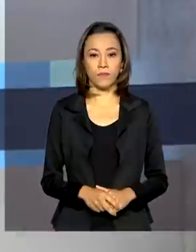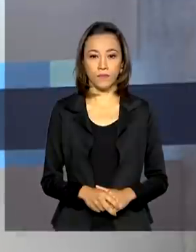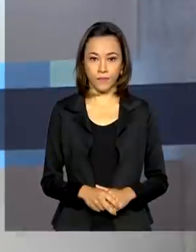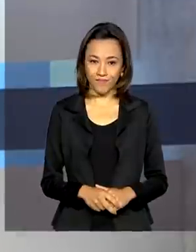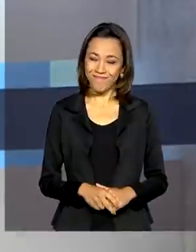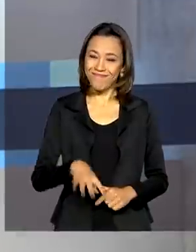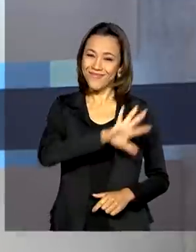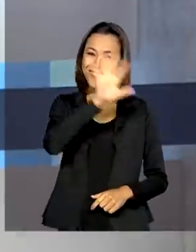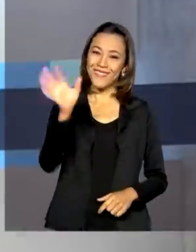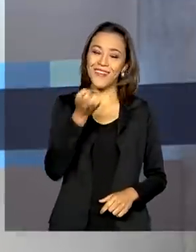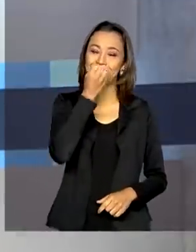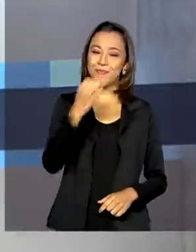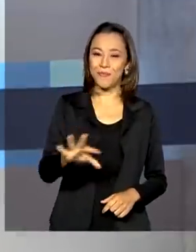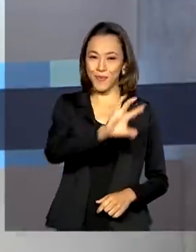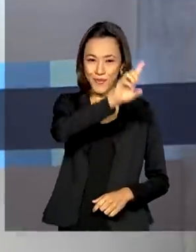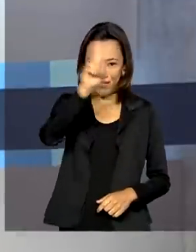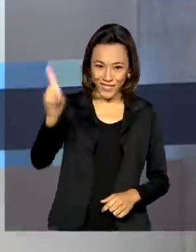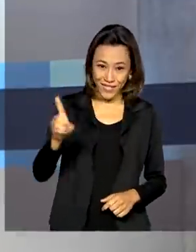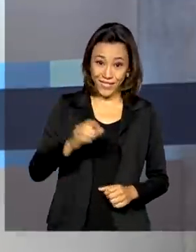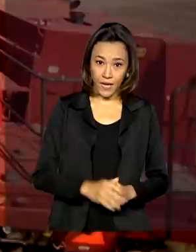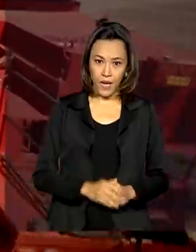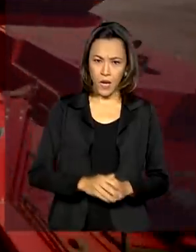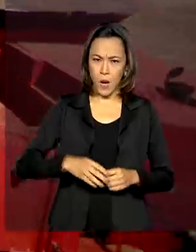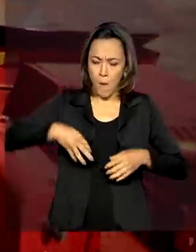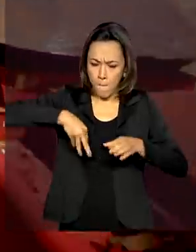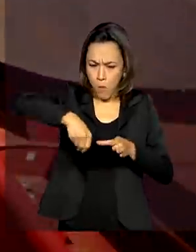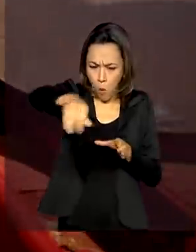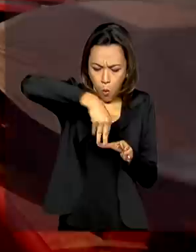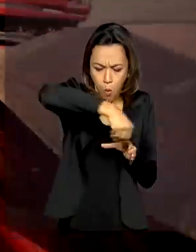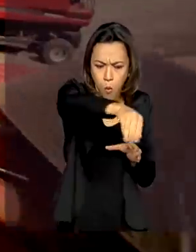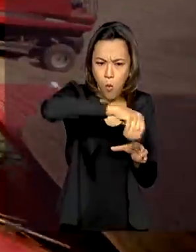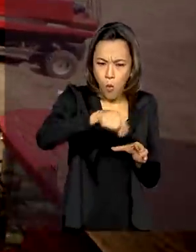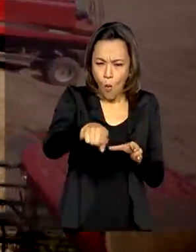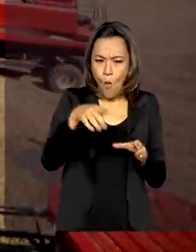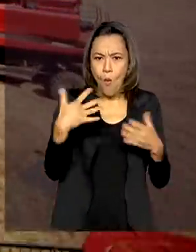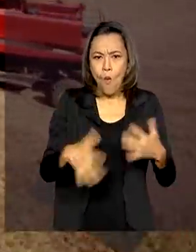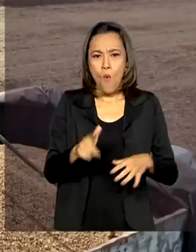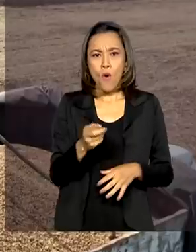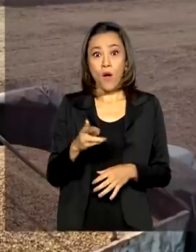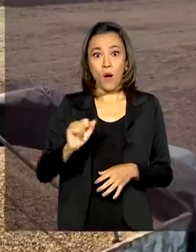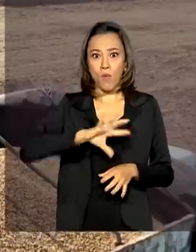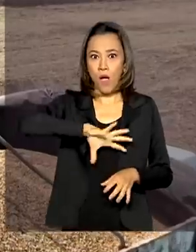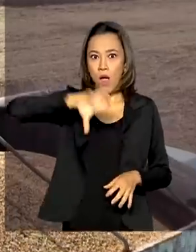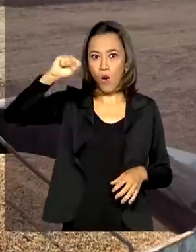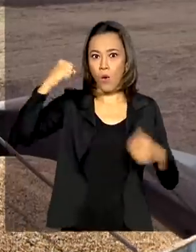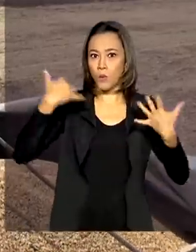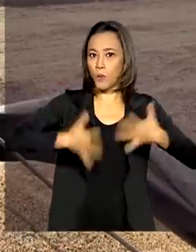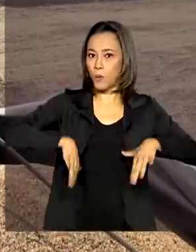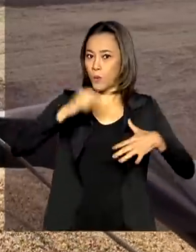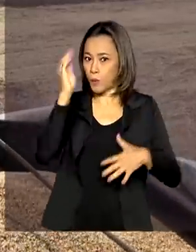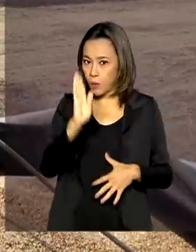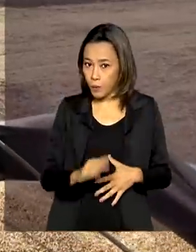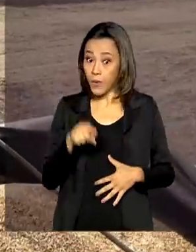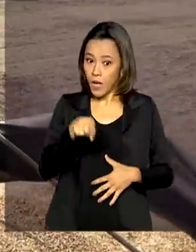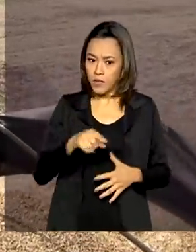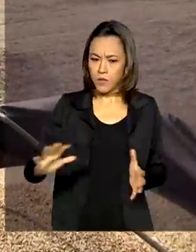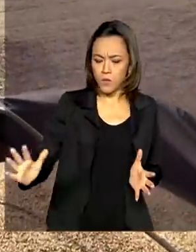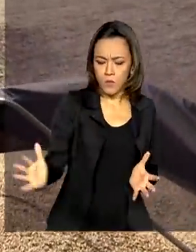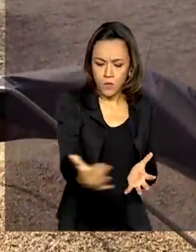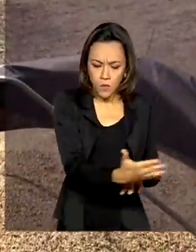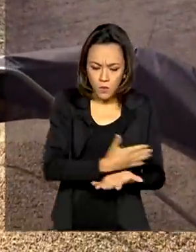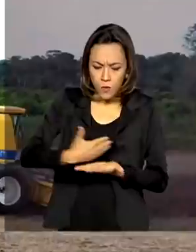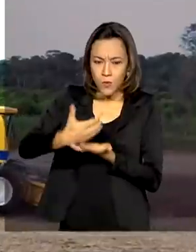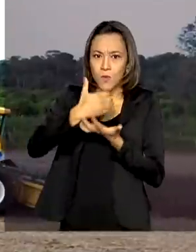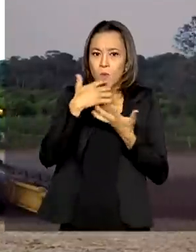Olá, bom dia! Produção de grãos no Brasil caminha para um novo recorde. A safra deve ter a maior